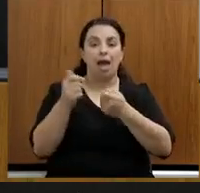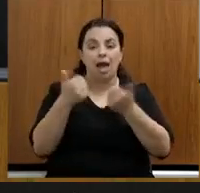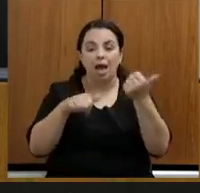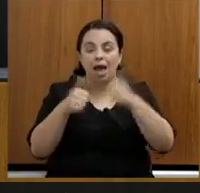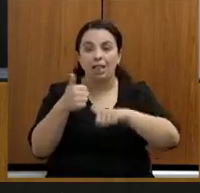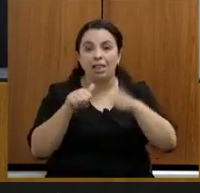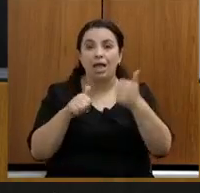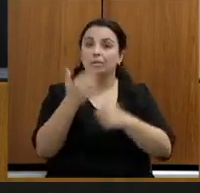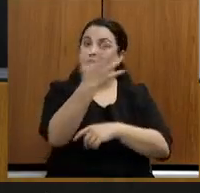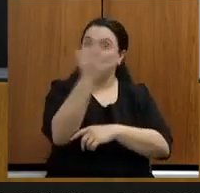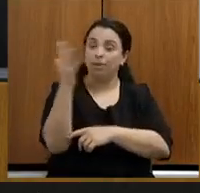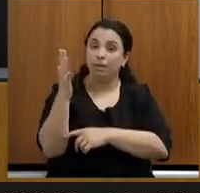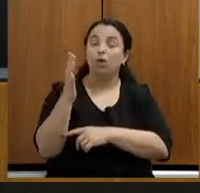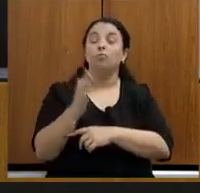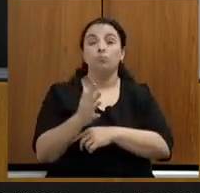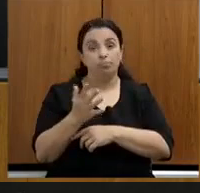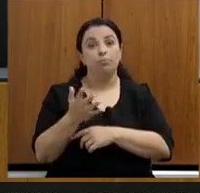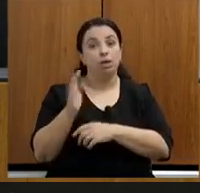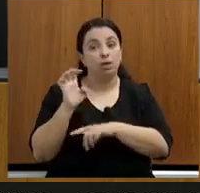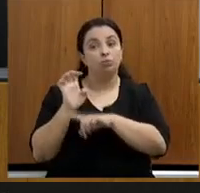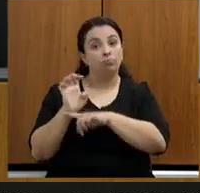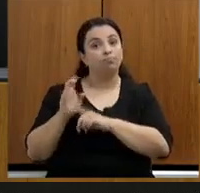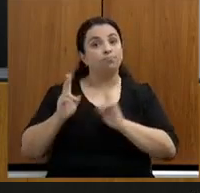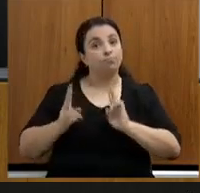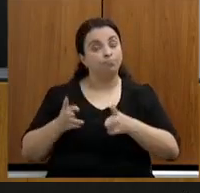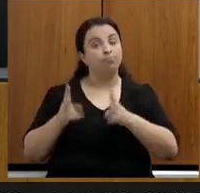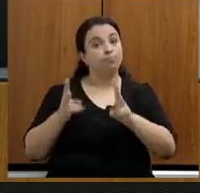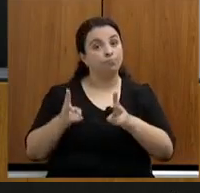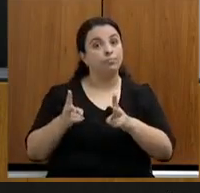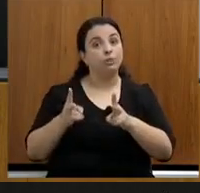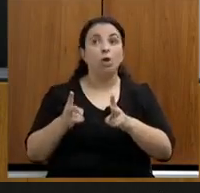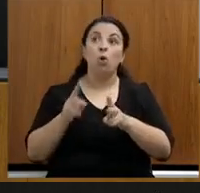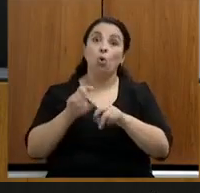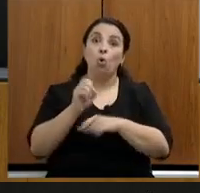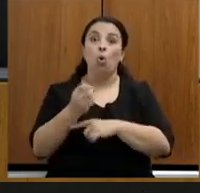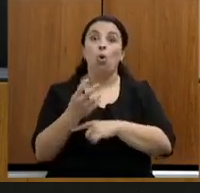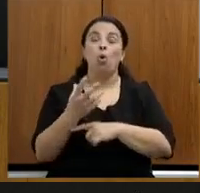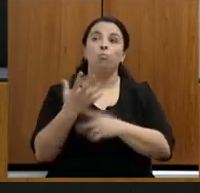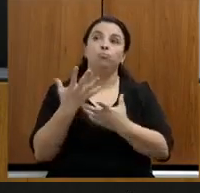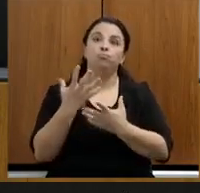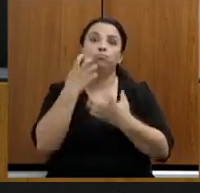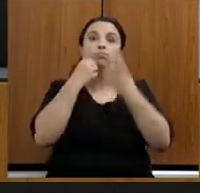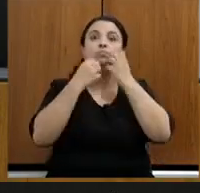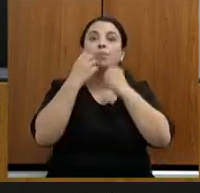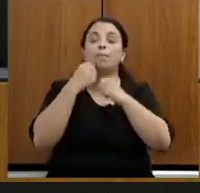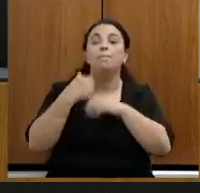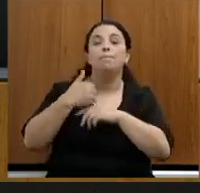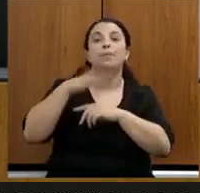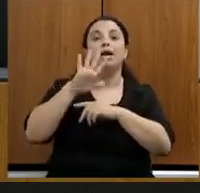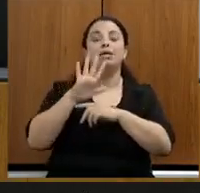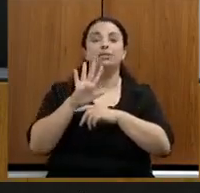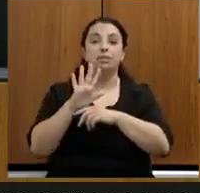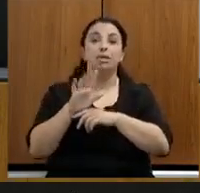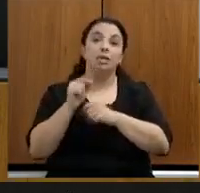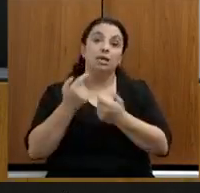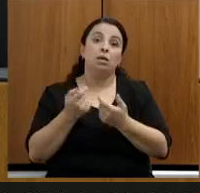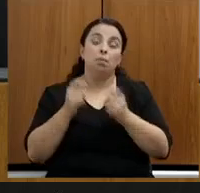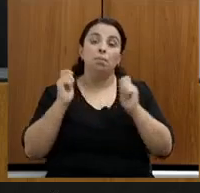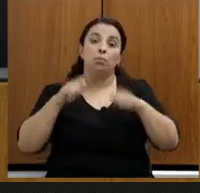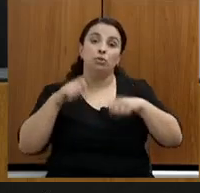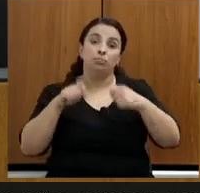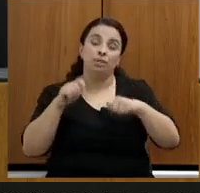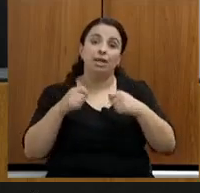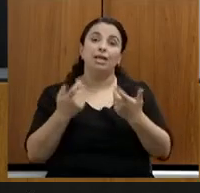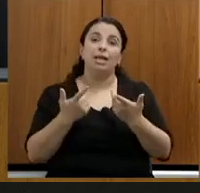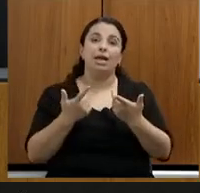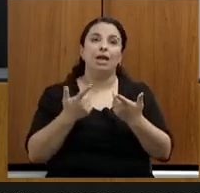para que o Estado possa continuar e até aumentar a sua arrecadação, o que possibilitaria atendimento ao pleito, não só dos servidores do